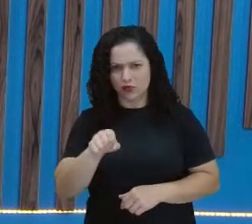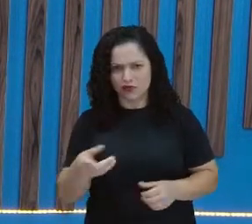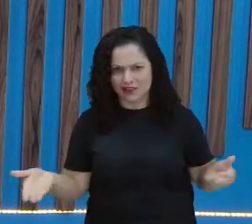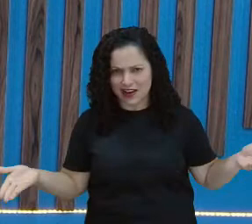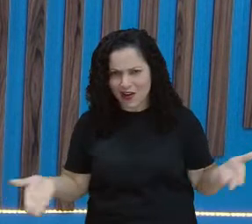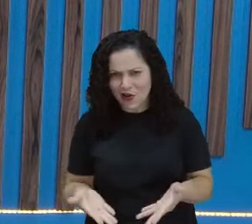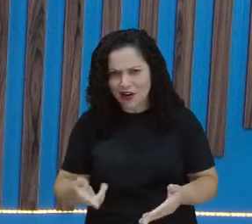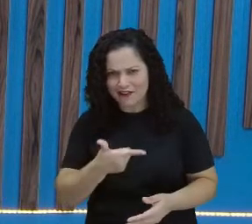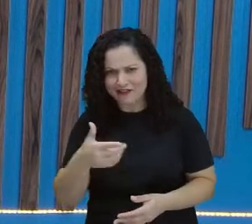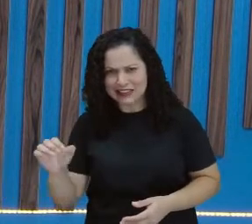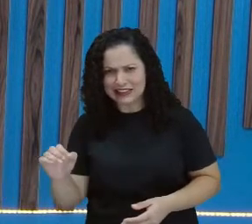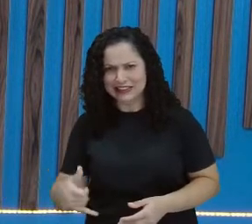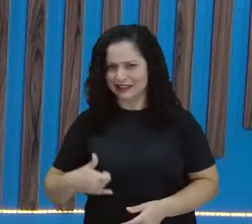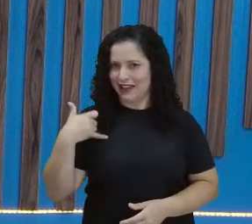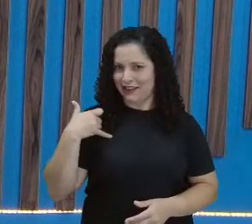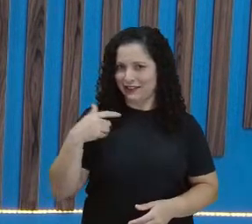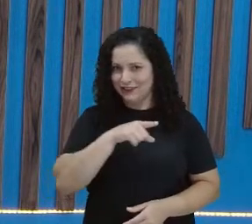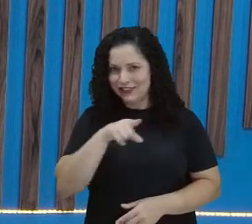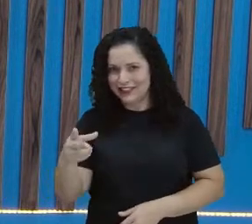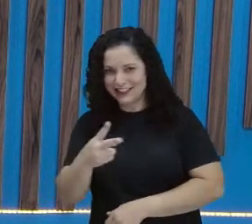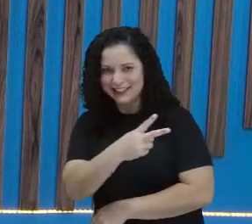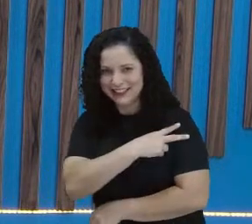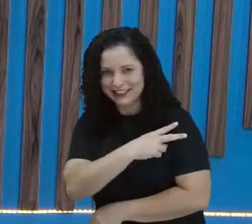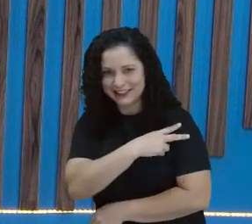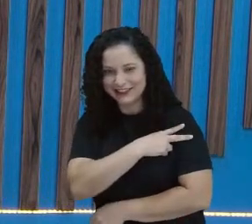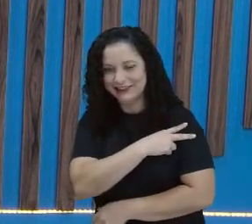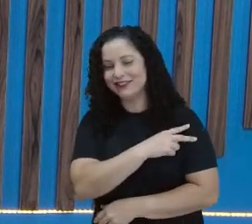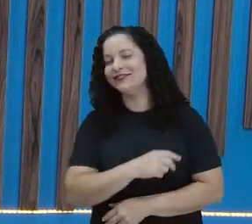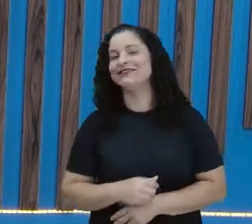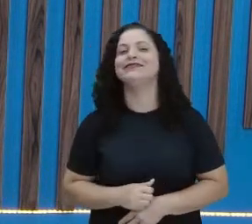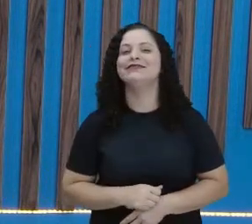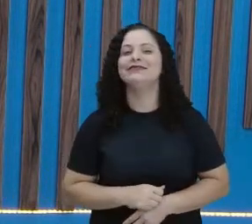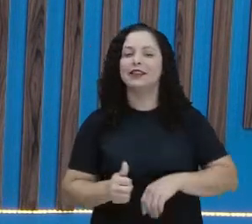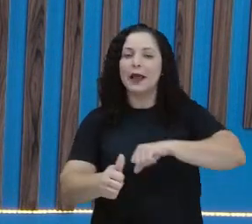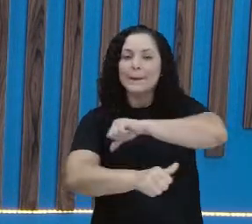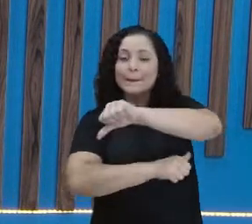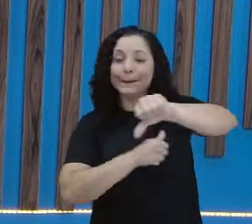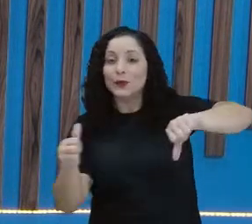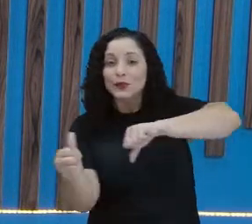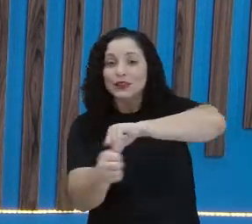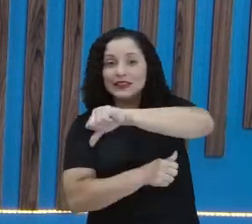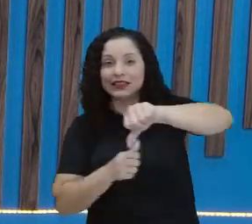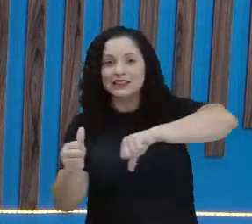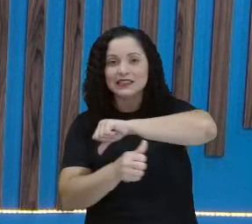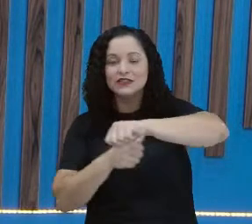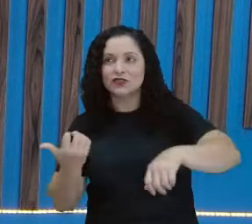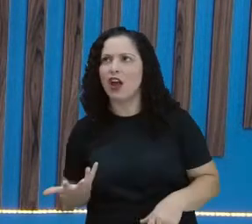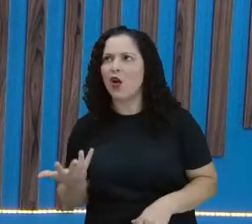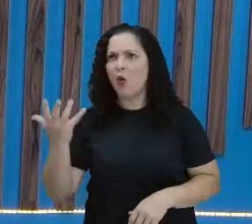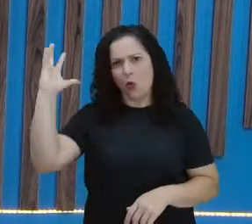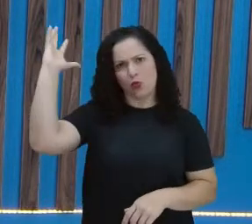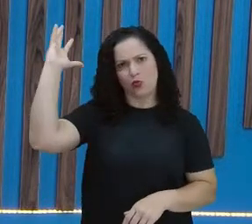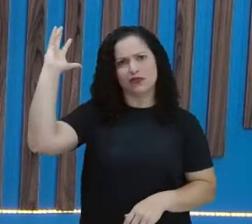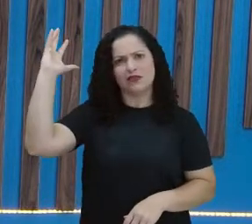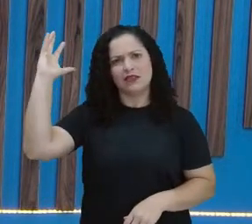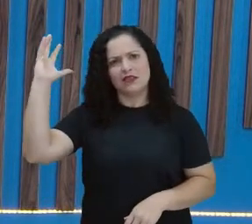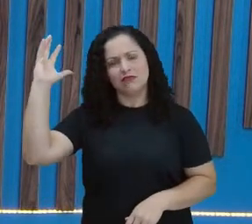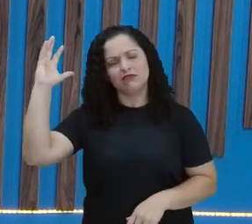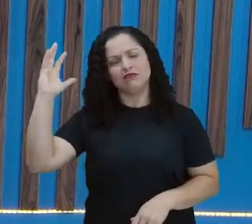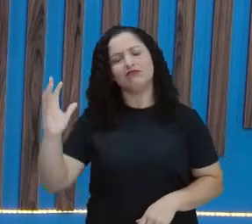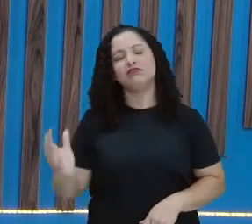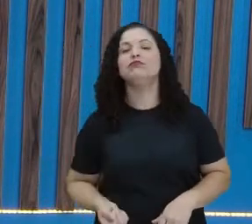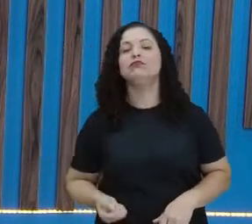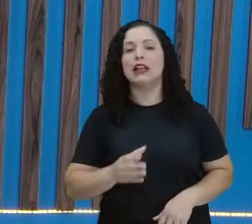adulta, estudante do segundo ano? As mudanças que ocorrem na fase da adolescência